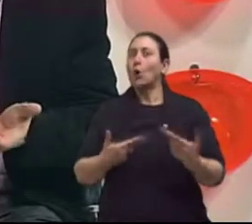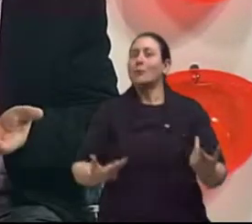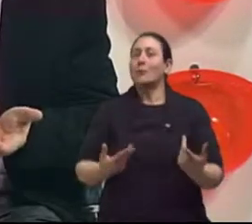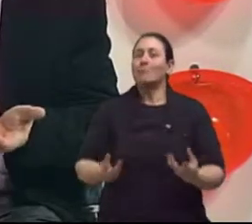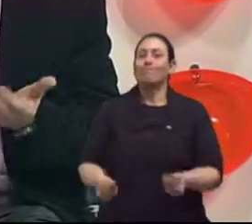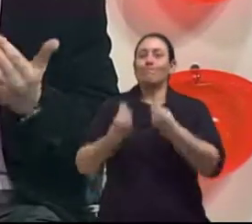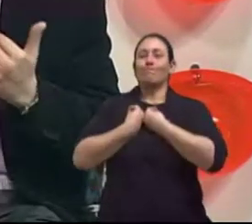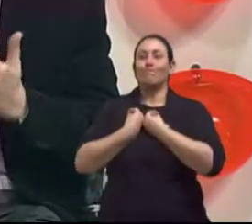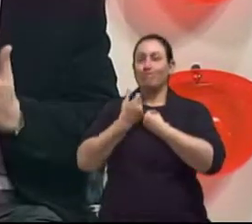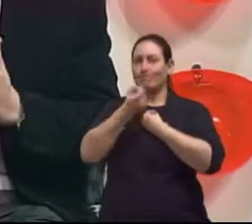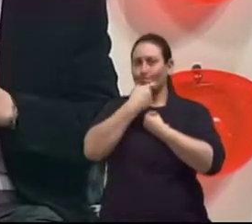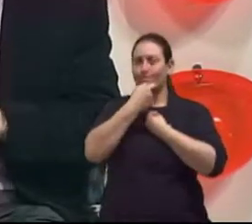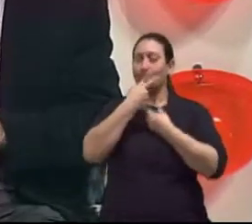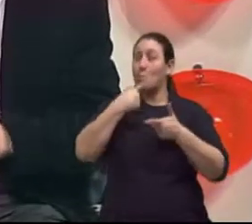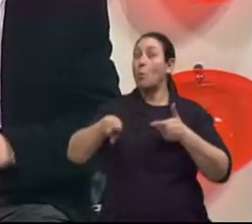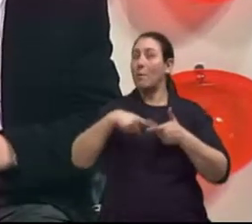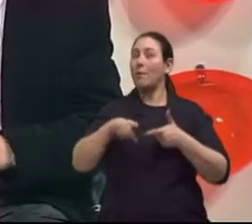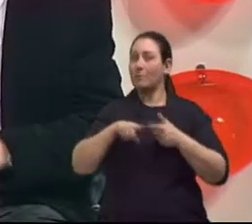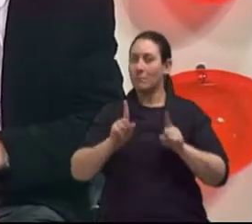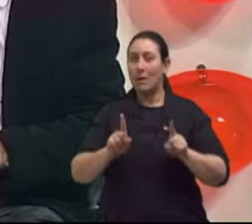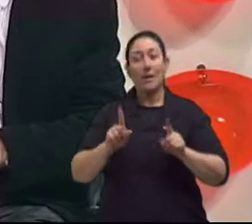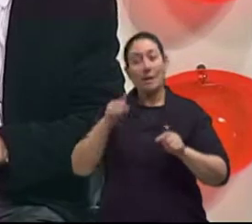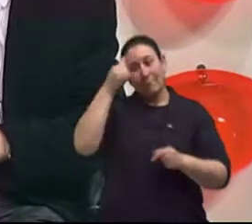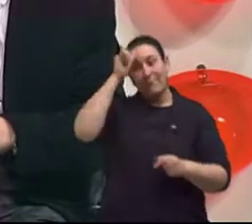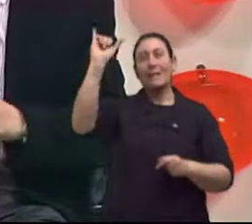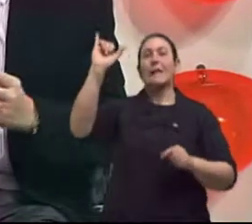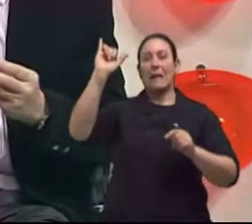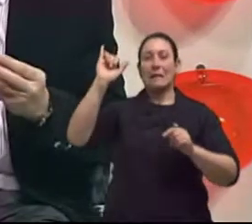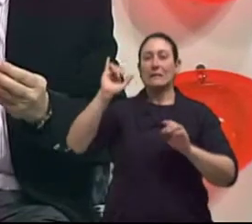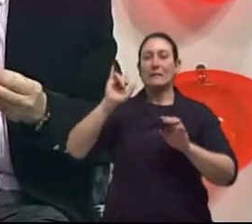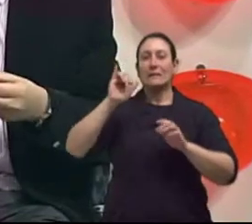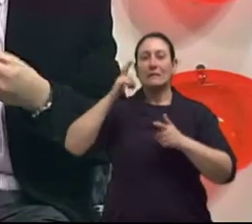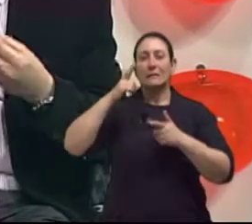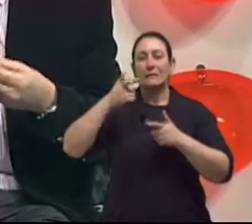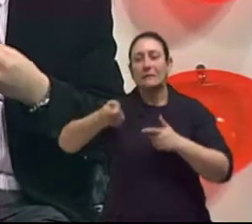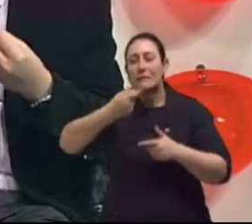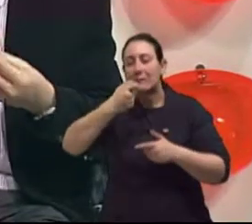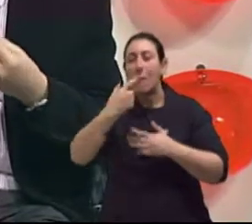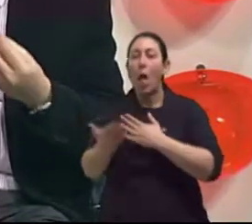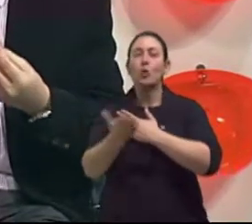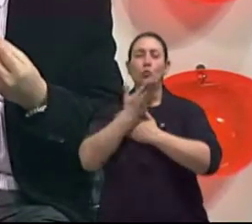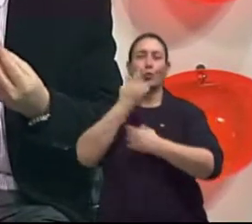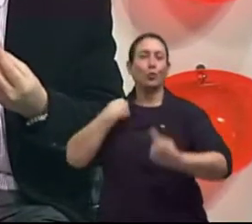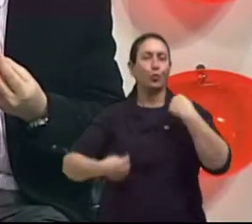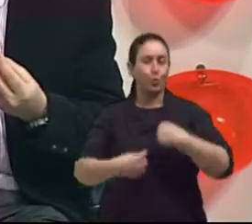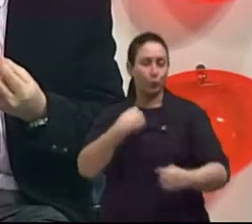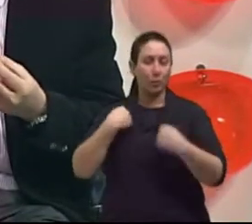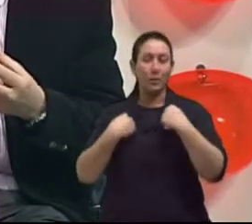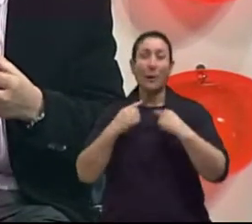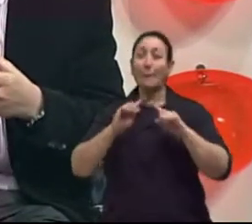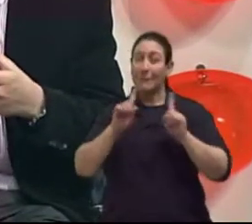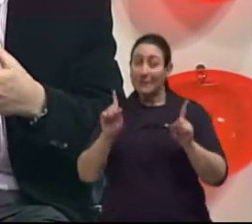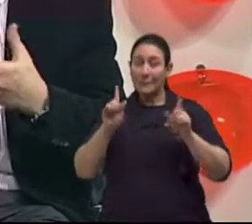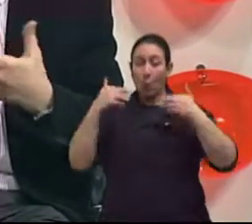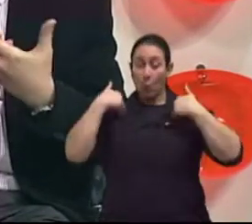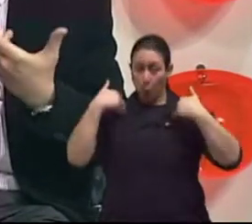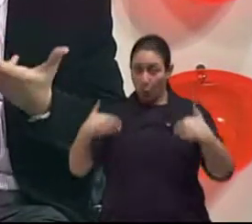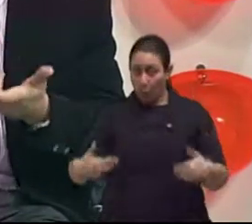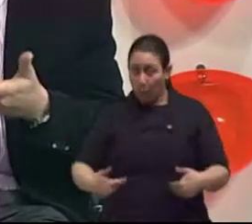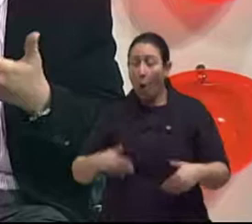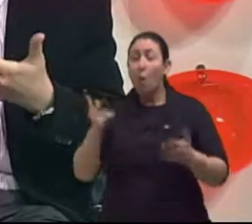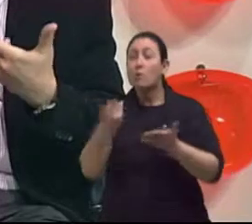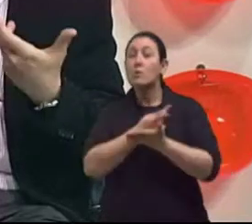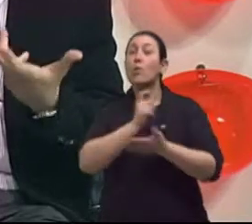hoje que não mais recomendam o uso da reposição hormonal. É claro que a mudança hormonal toda do corpo, ela vai